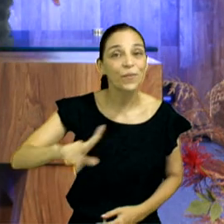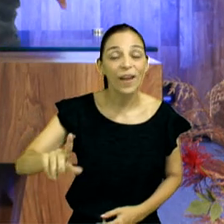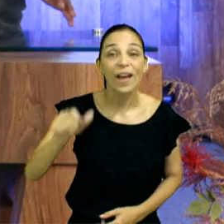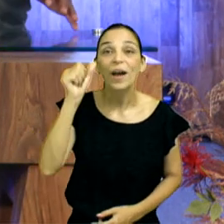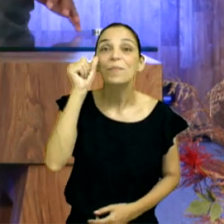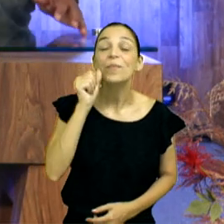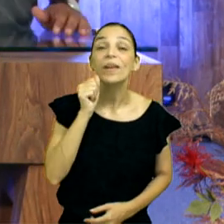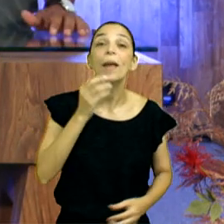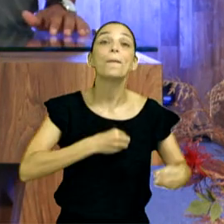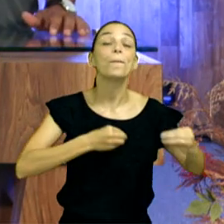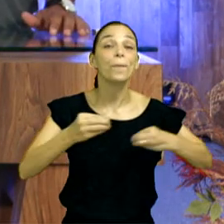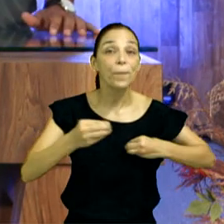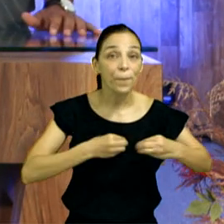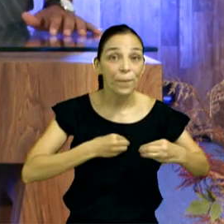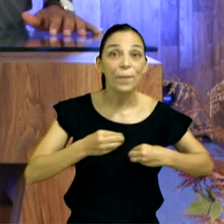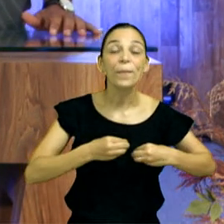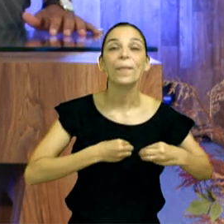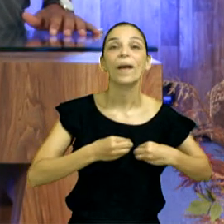Pecadora.